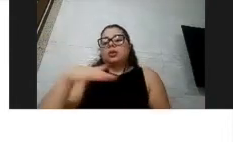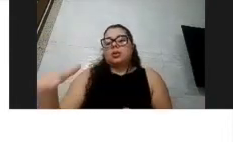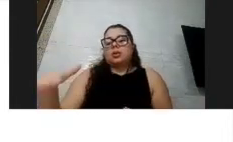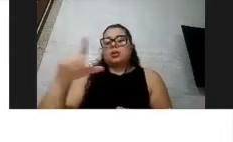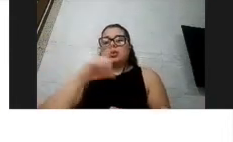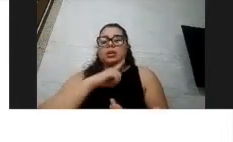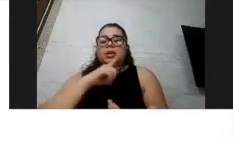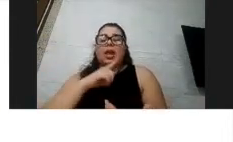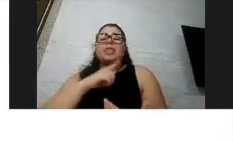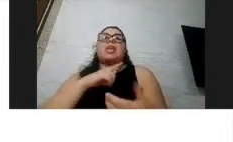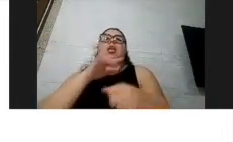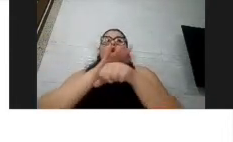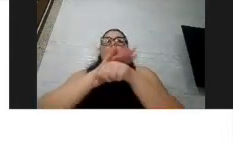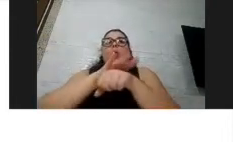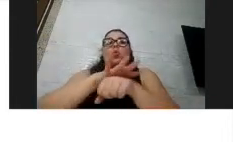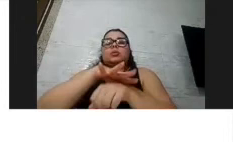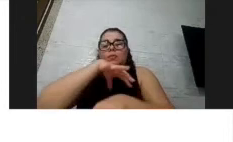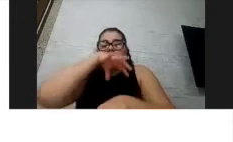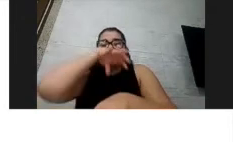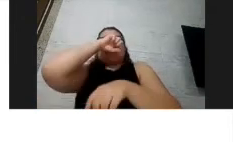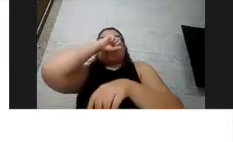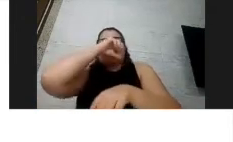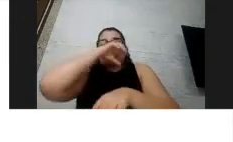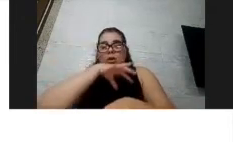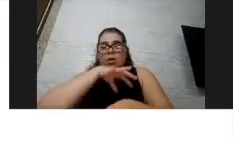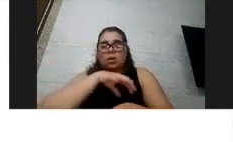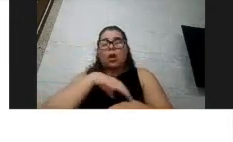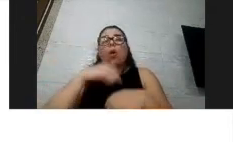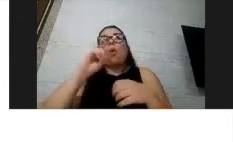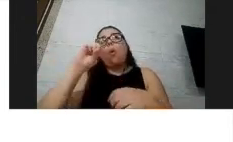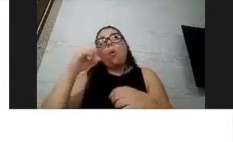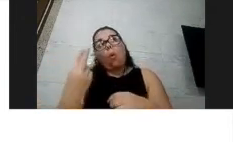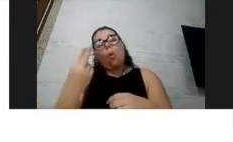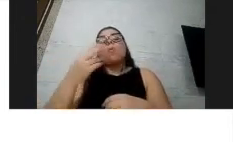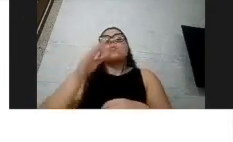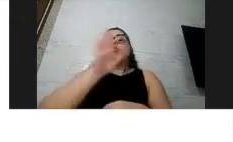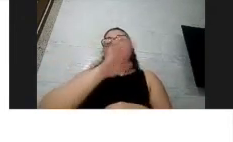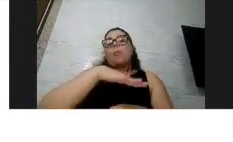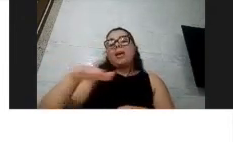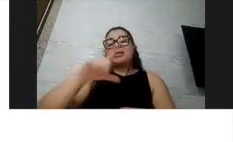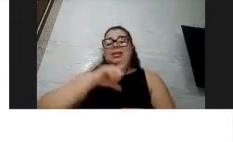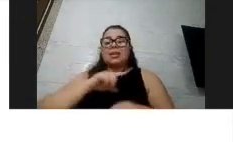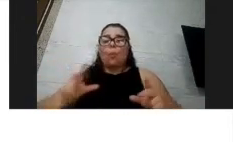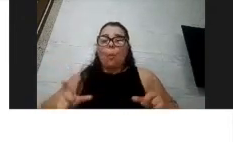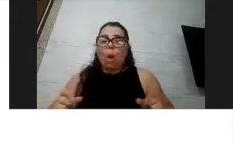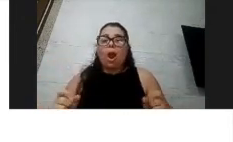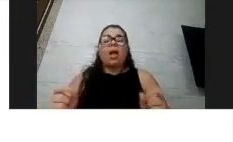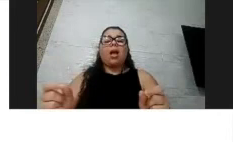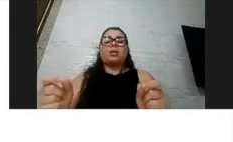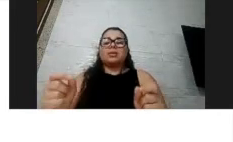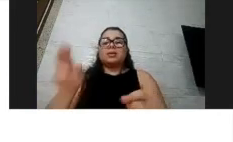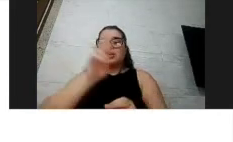respiratória crônica, uma criança que tem, por exemplo, um câncer, uma leucemia e que está usando